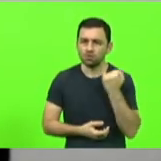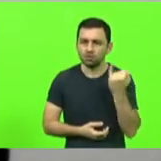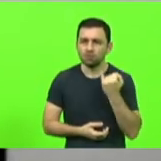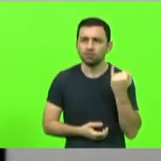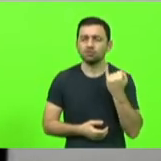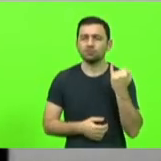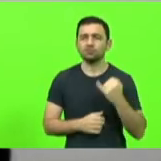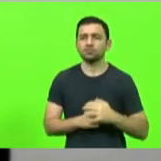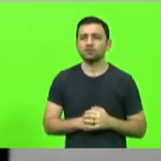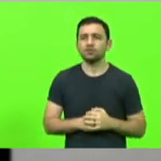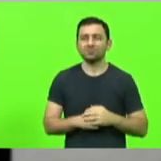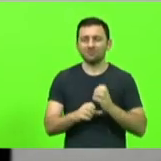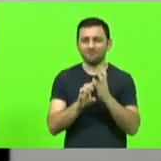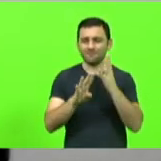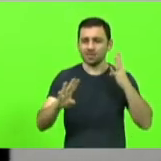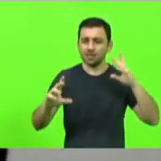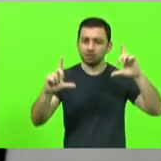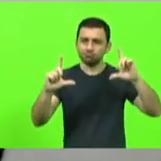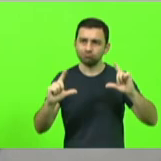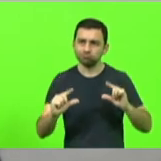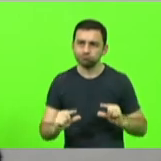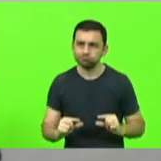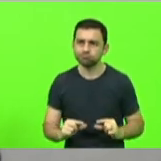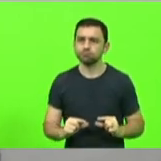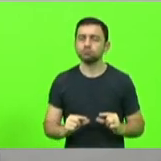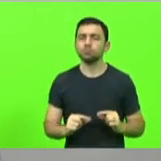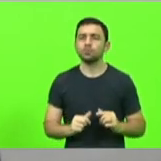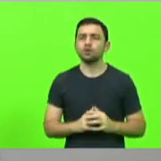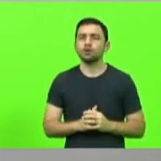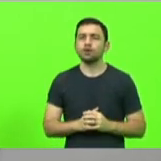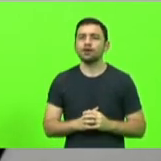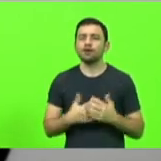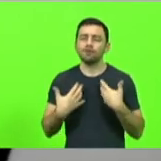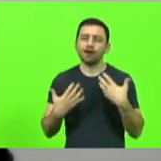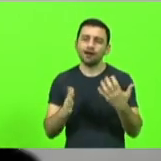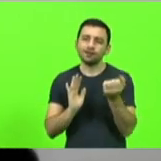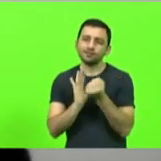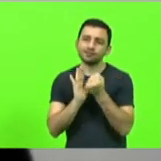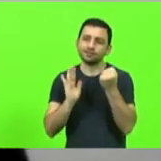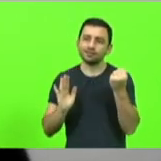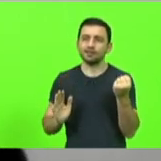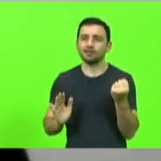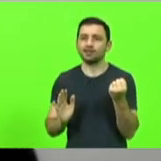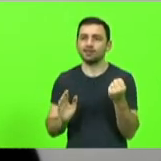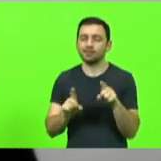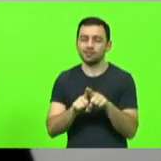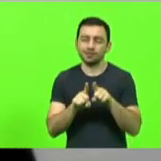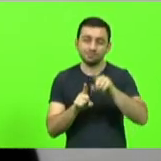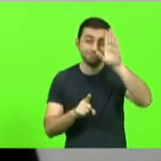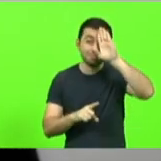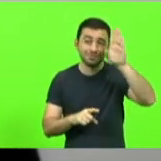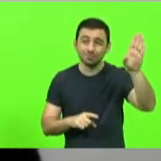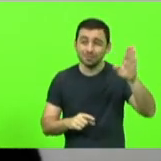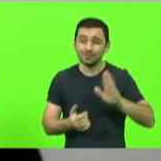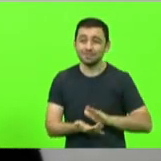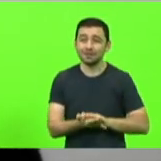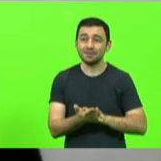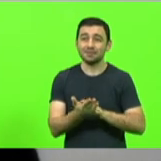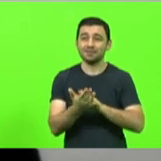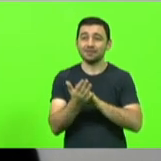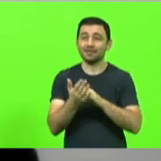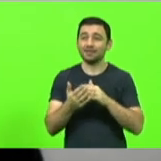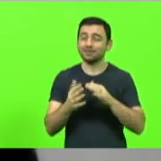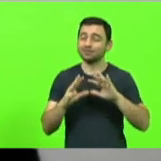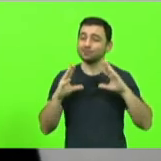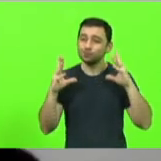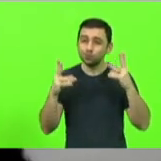formadas em Santa Catarina portanto queria fazer esse registro mas principalmente parabenizar toda